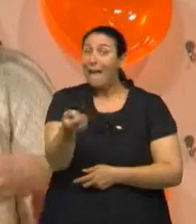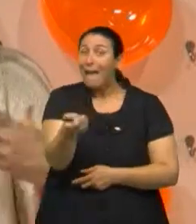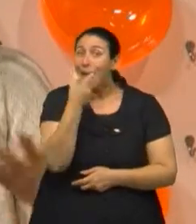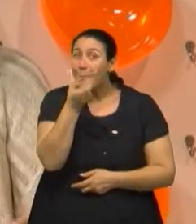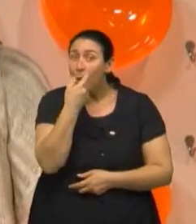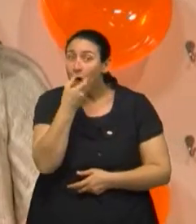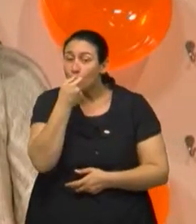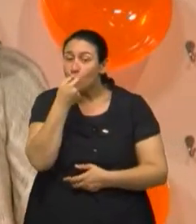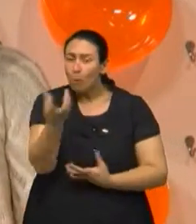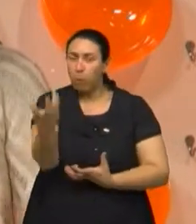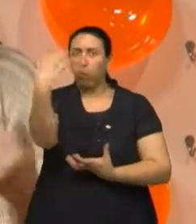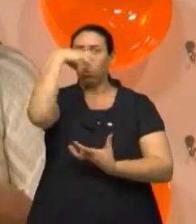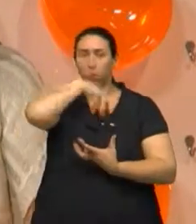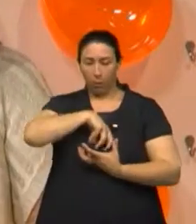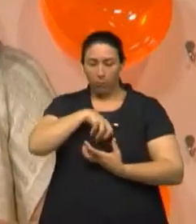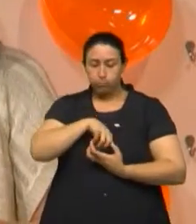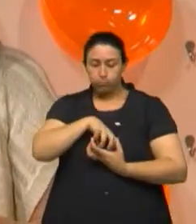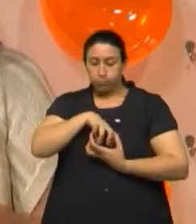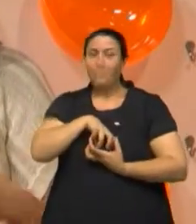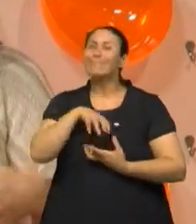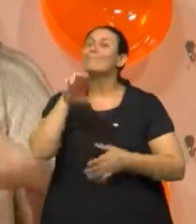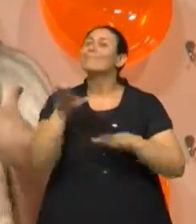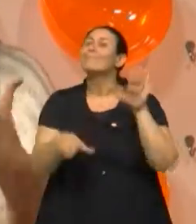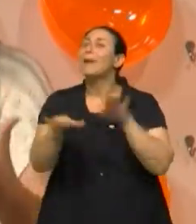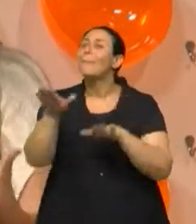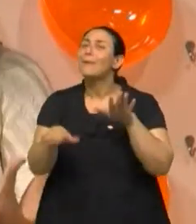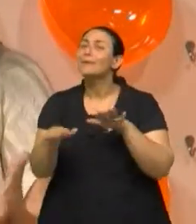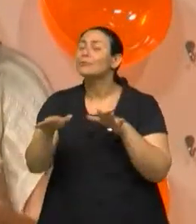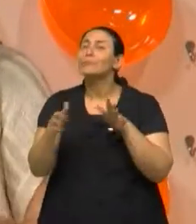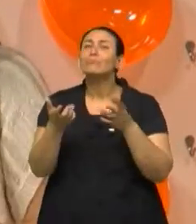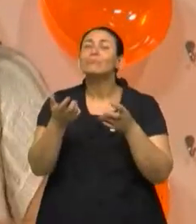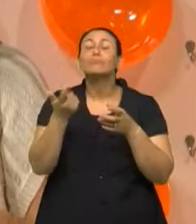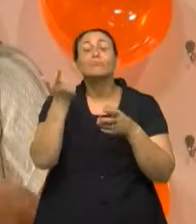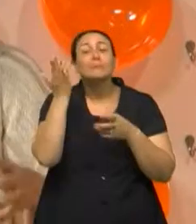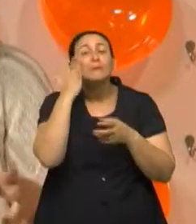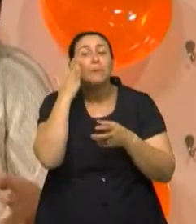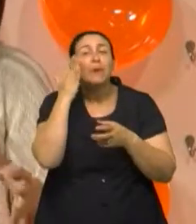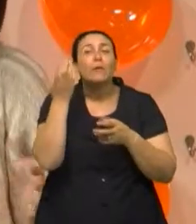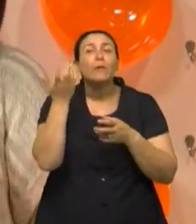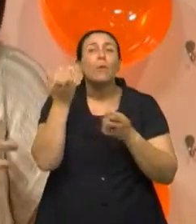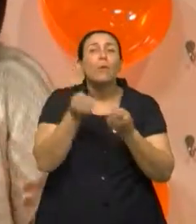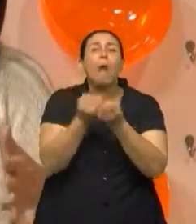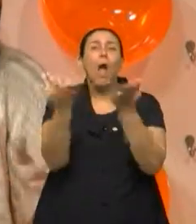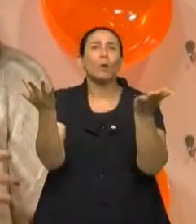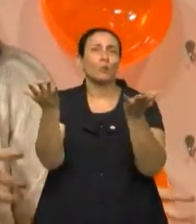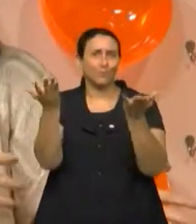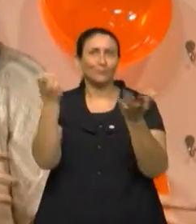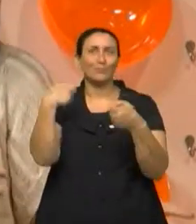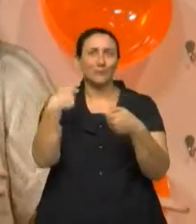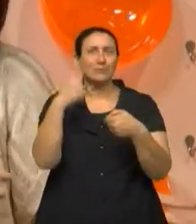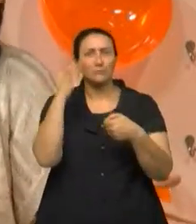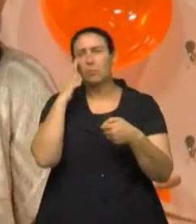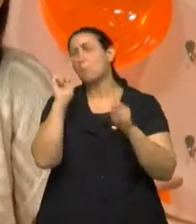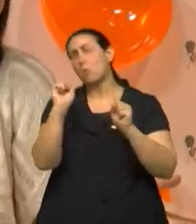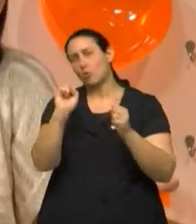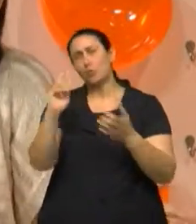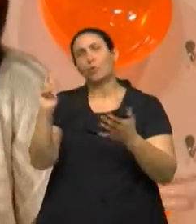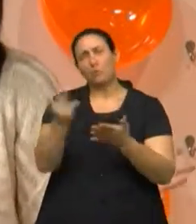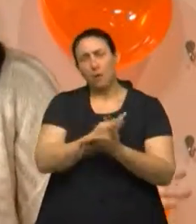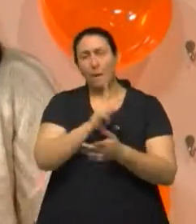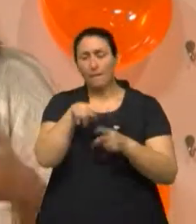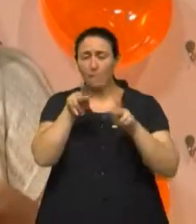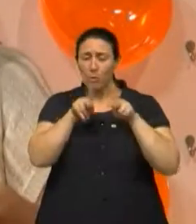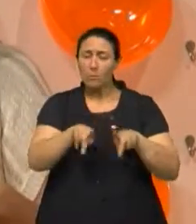muito da quantidade de medicamento que foi ingerido, o dano à saúde. Pode ser desde sintomas colaterais daquele próprio